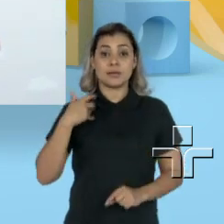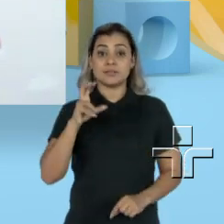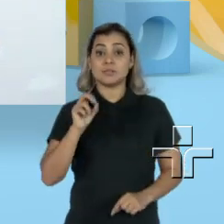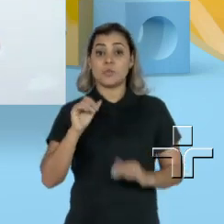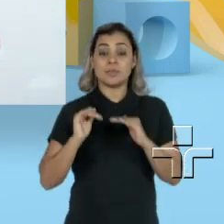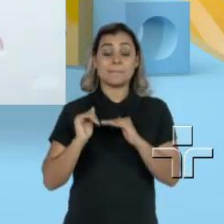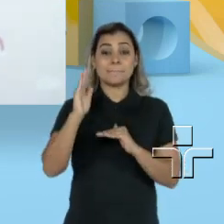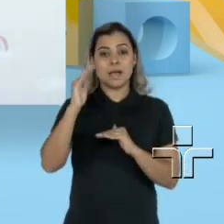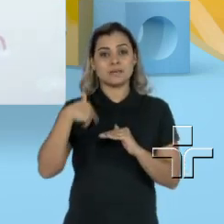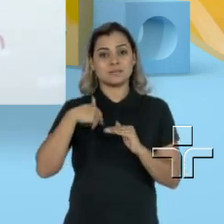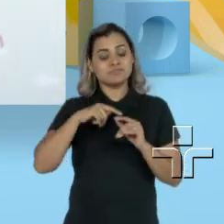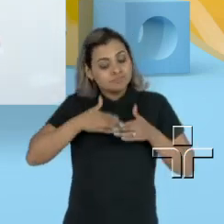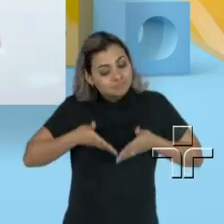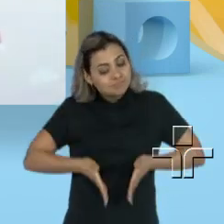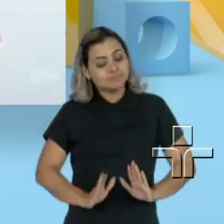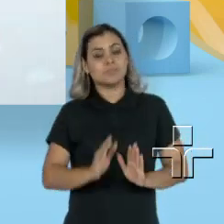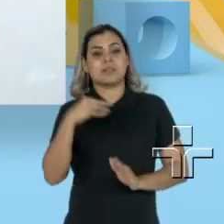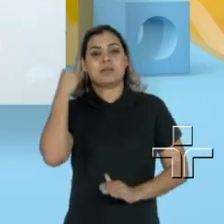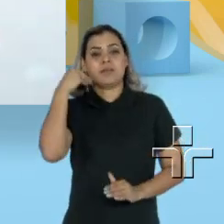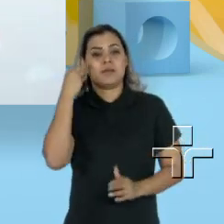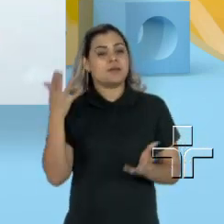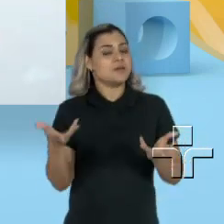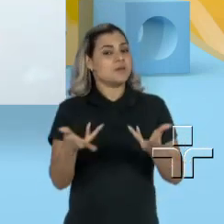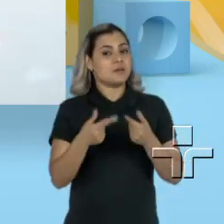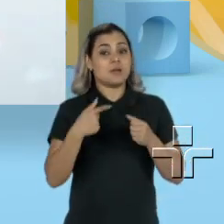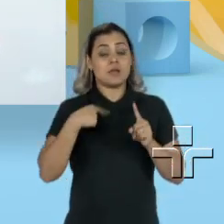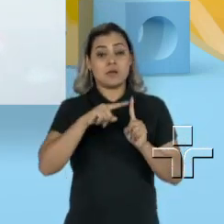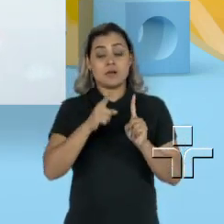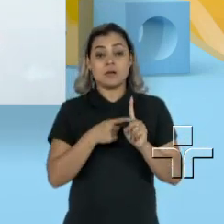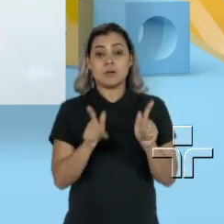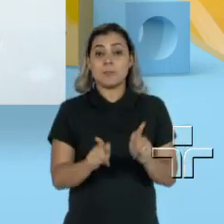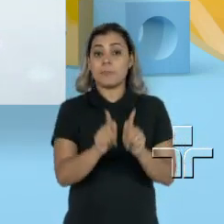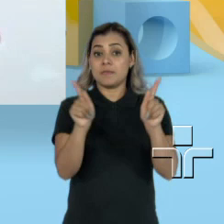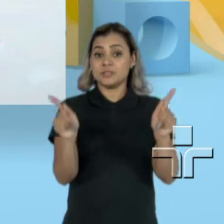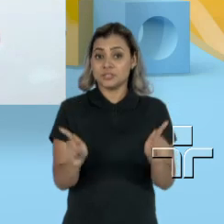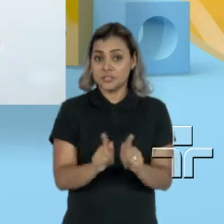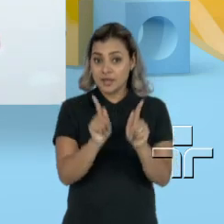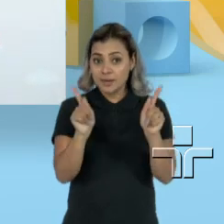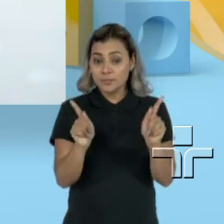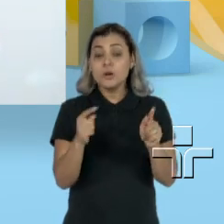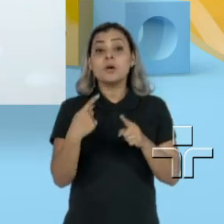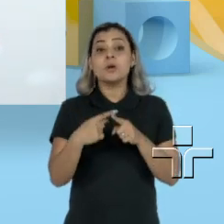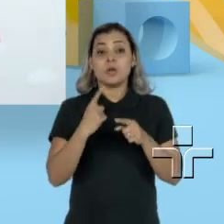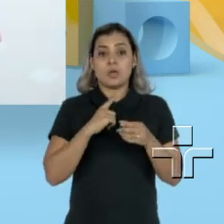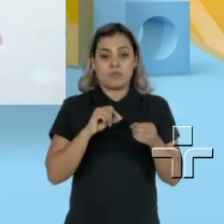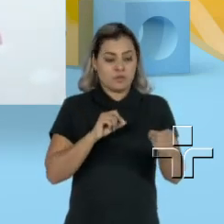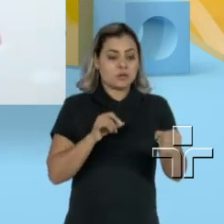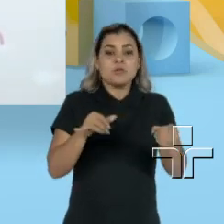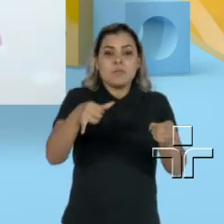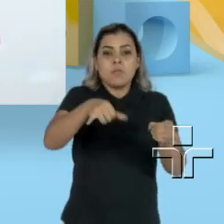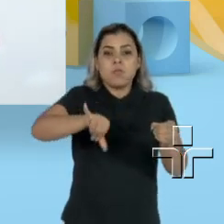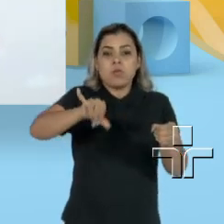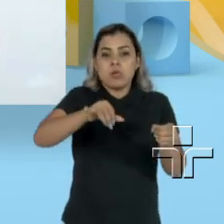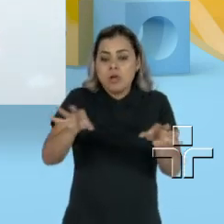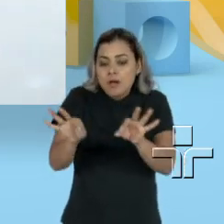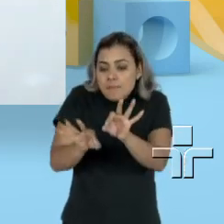50 anos. É uma experiência maravilhosa. Fiquei grávida de gêmeos porque eu fiz a fertilização em vírus.